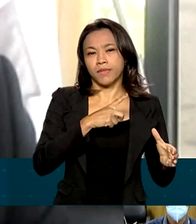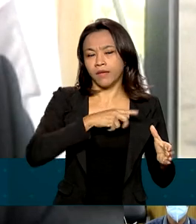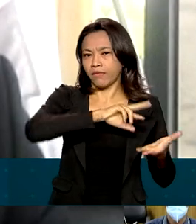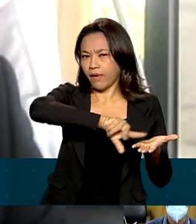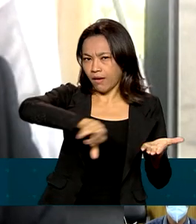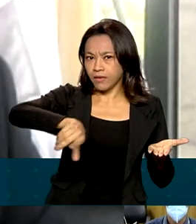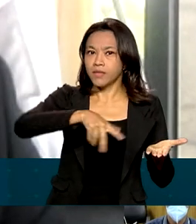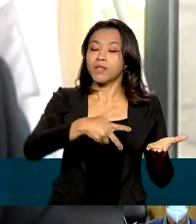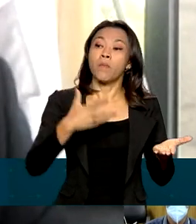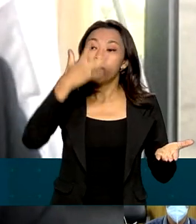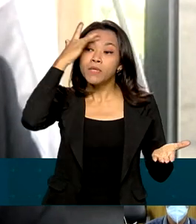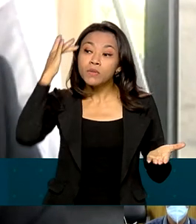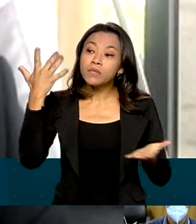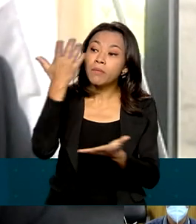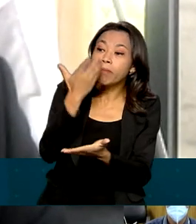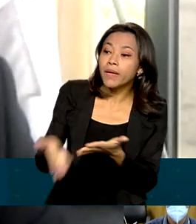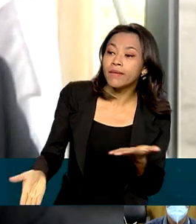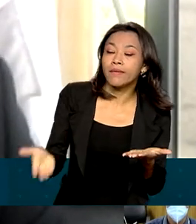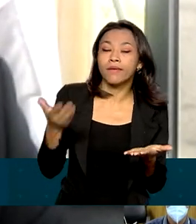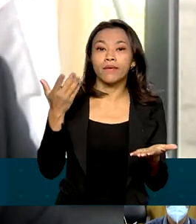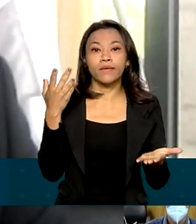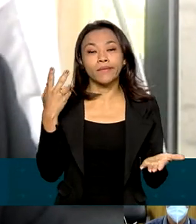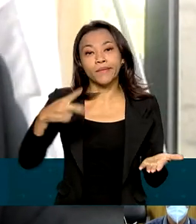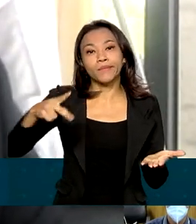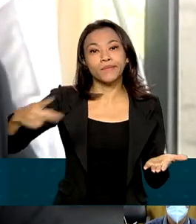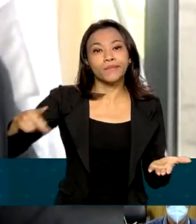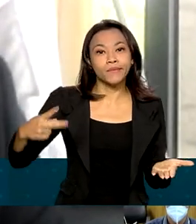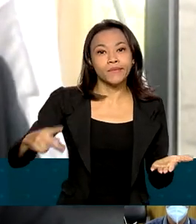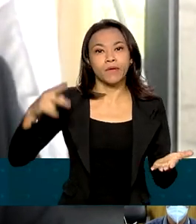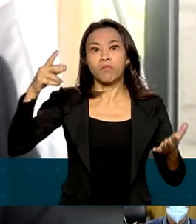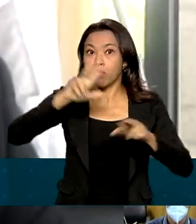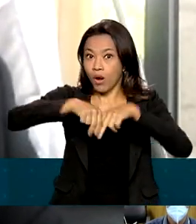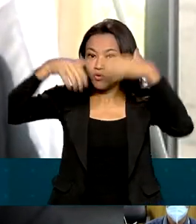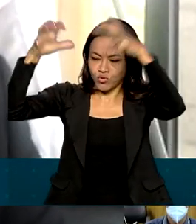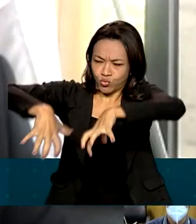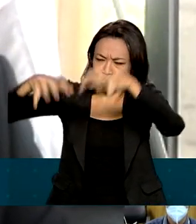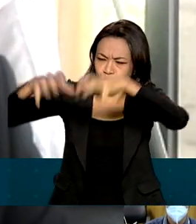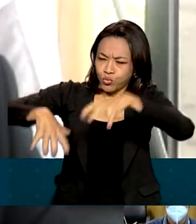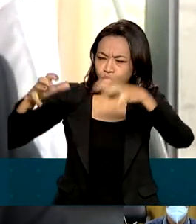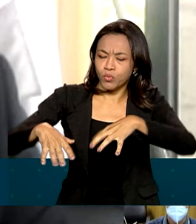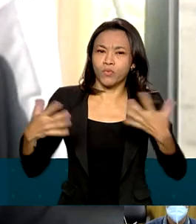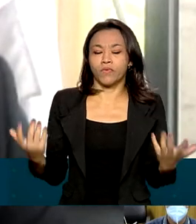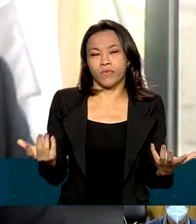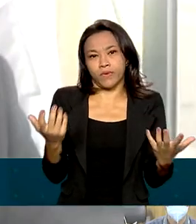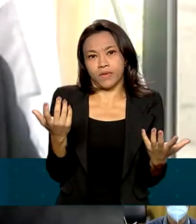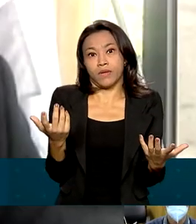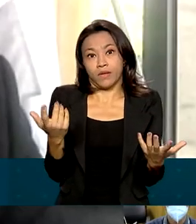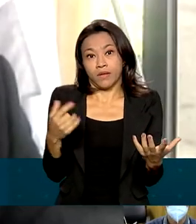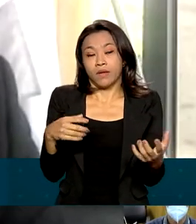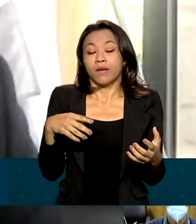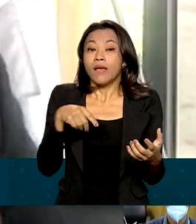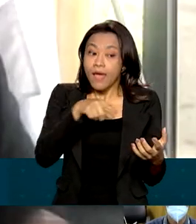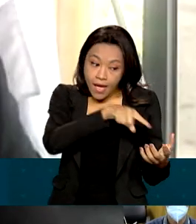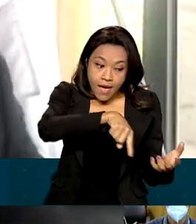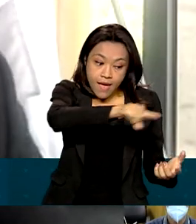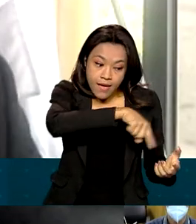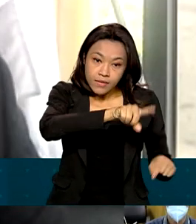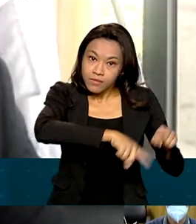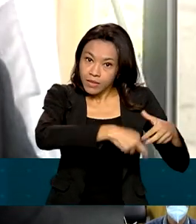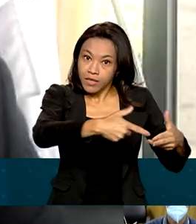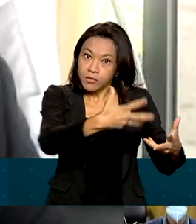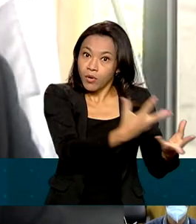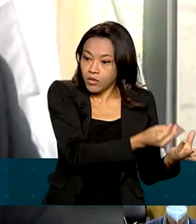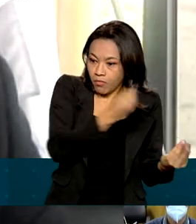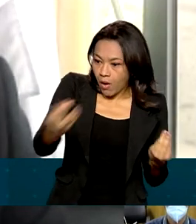Então, pessoas que perderam a enchente, muitas pessoas perderam tudo, esses itens foram para a